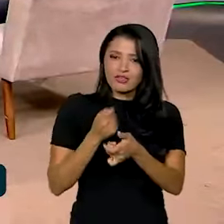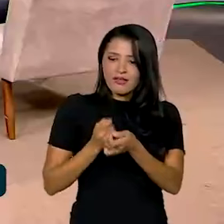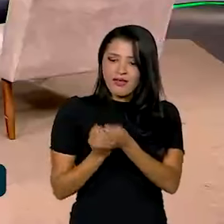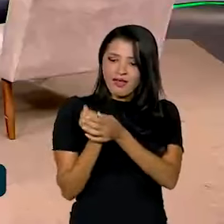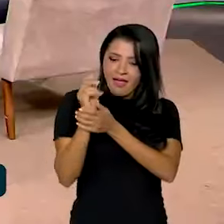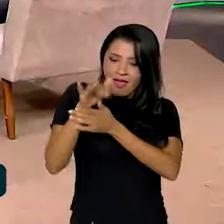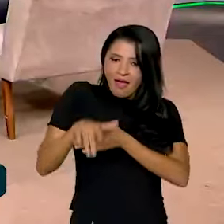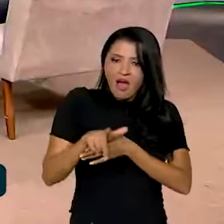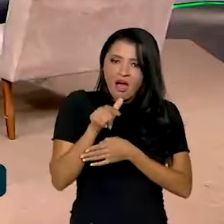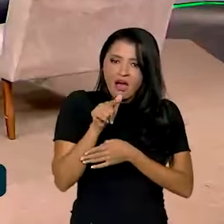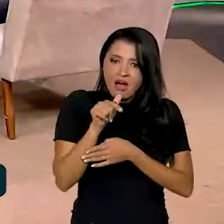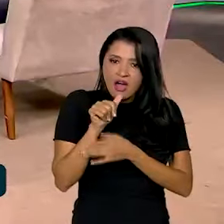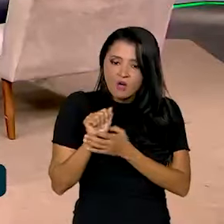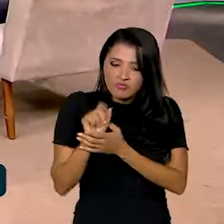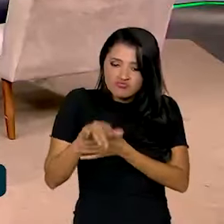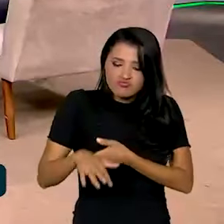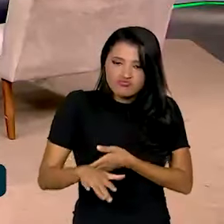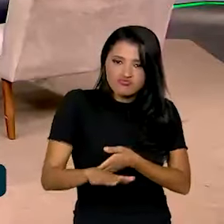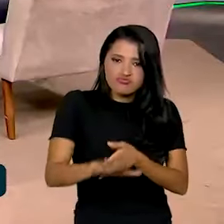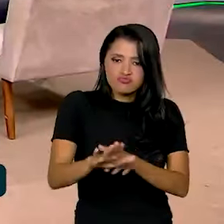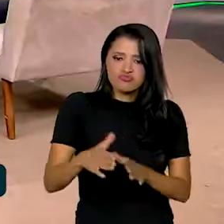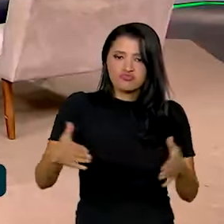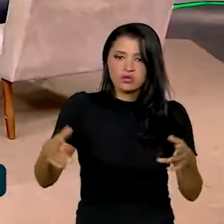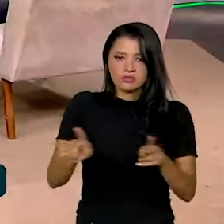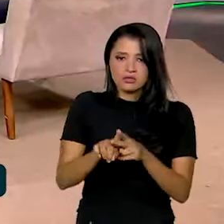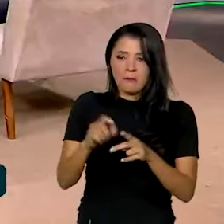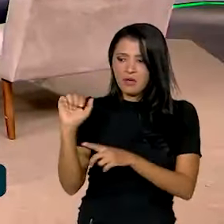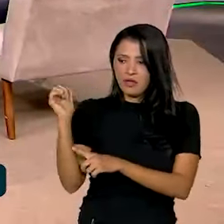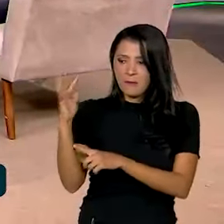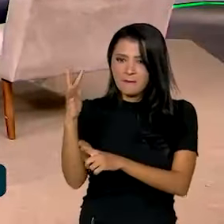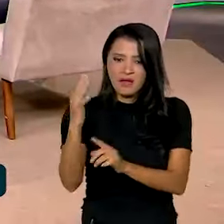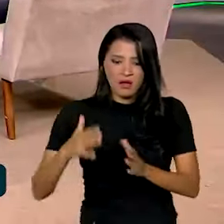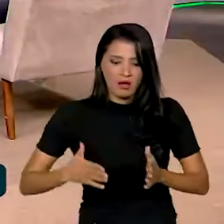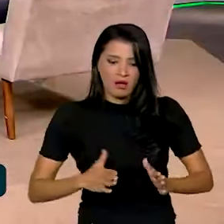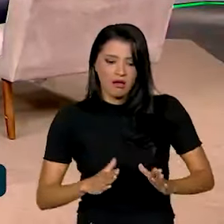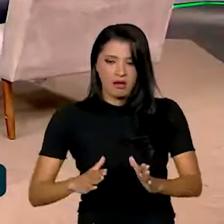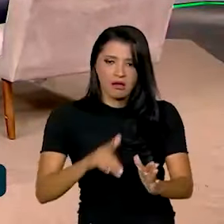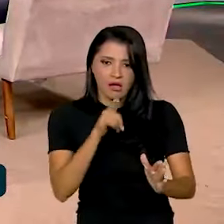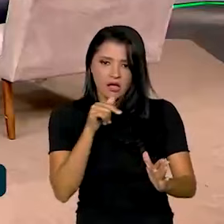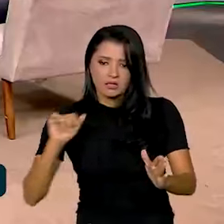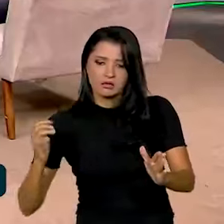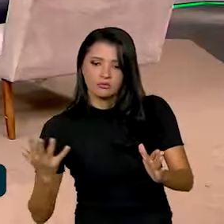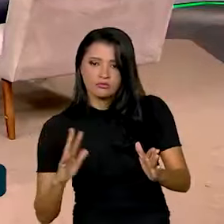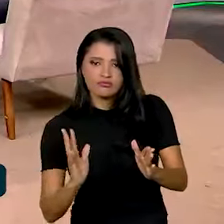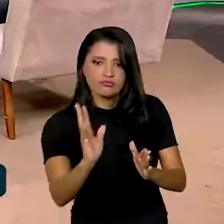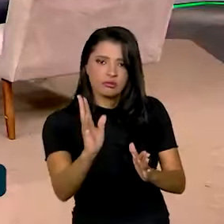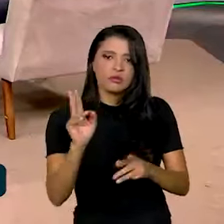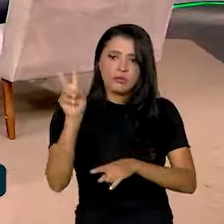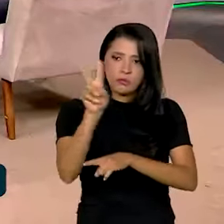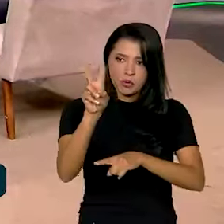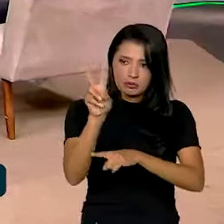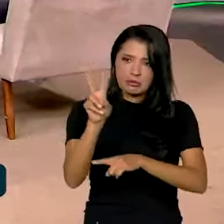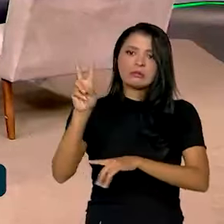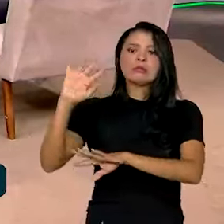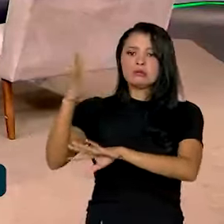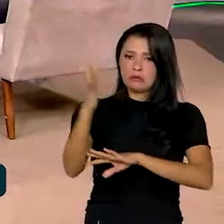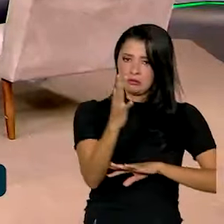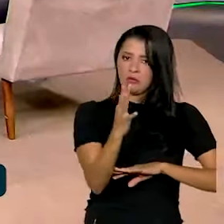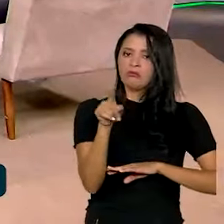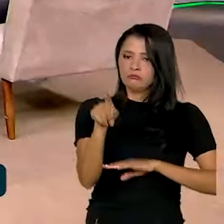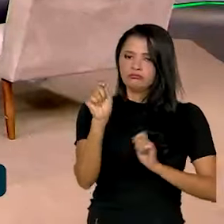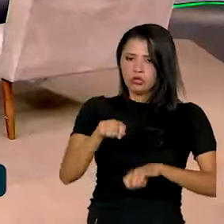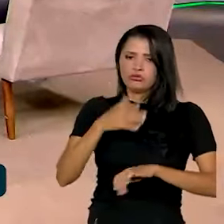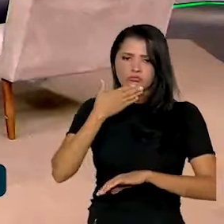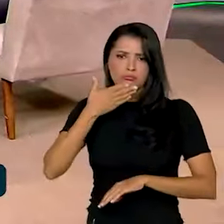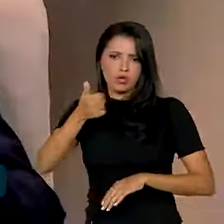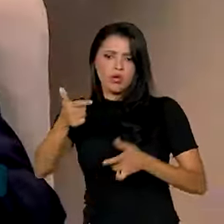nascentes de água, áreas de matas ciliares, de áreas de proteção ambiental. E aí, nós também